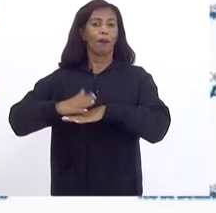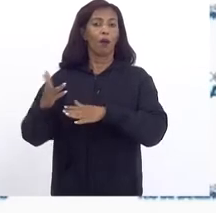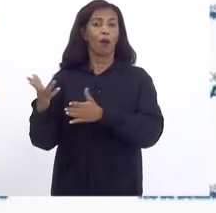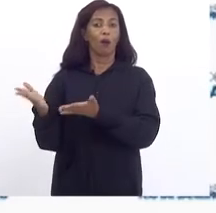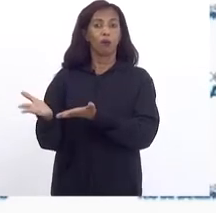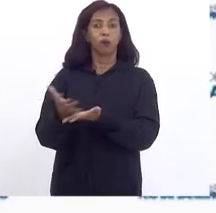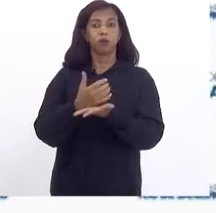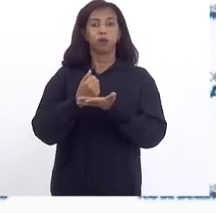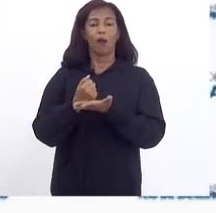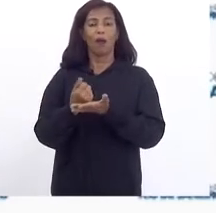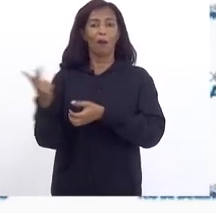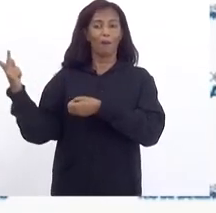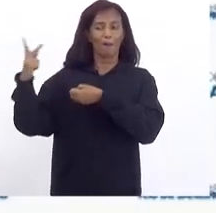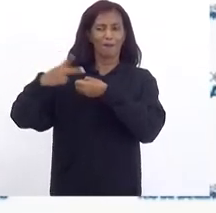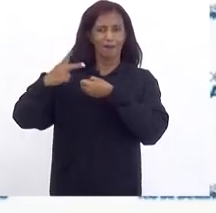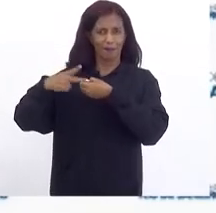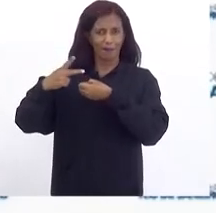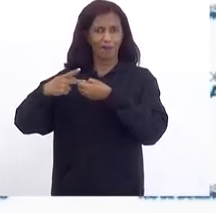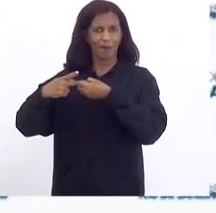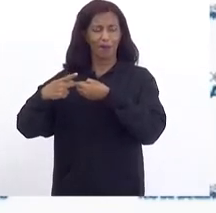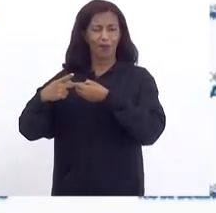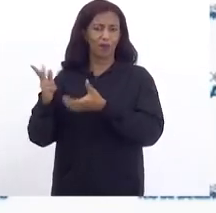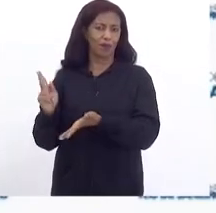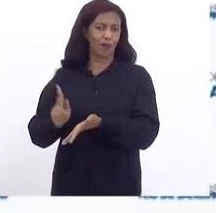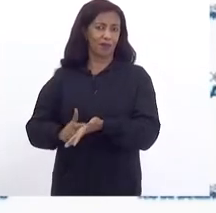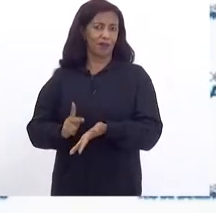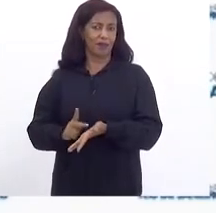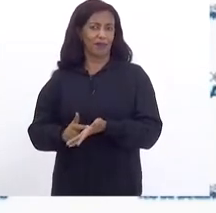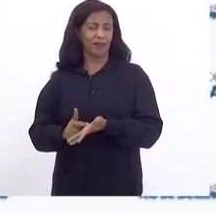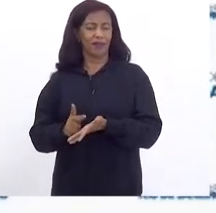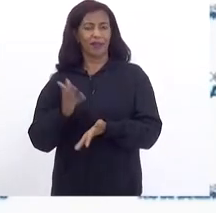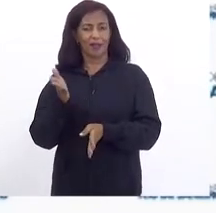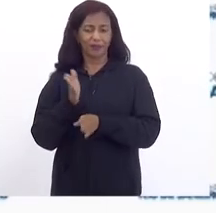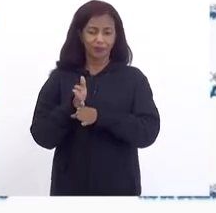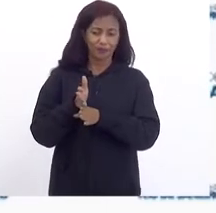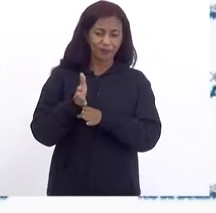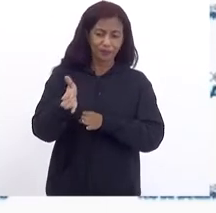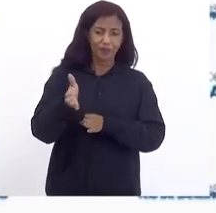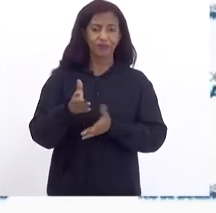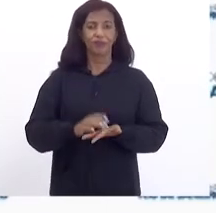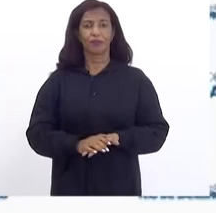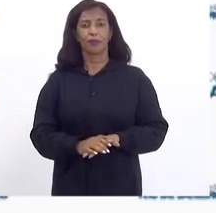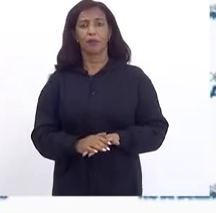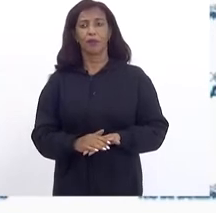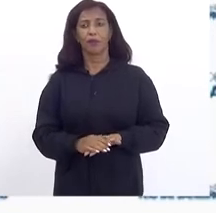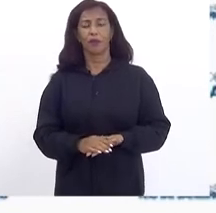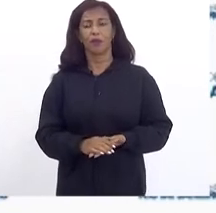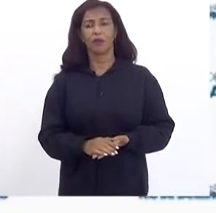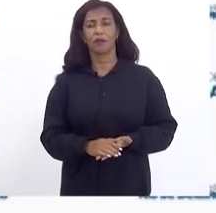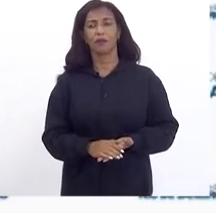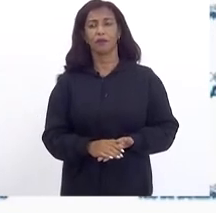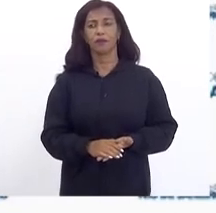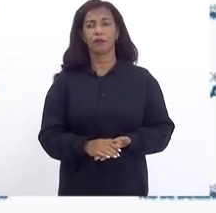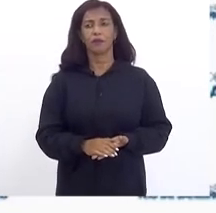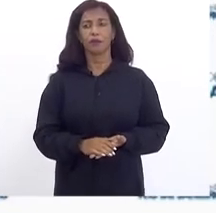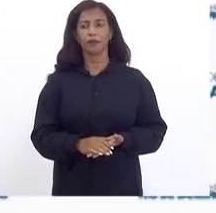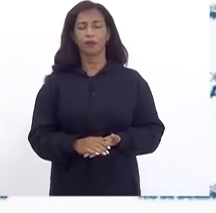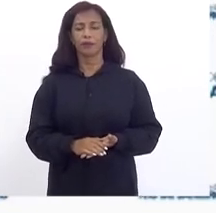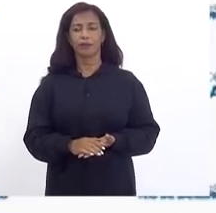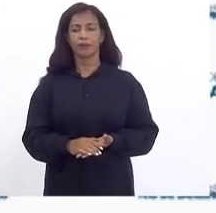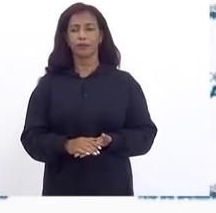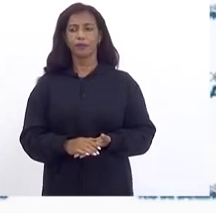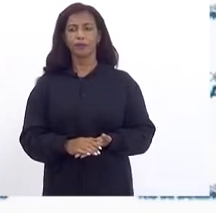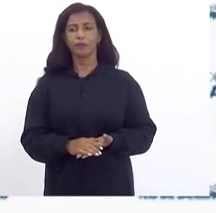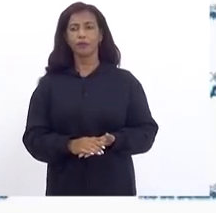A produção De petróleo Na realidade É no destino Então É um É